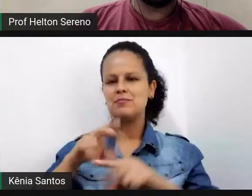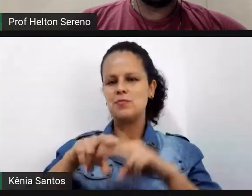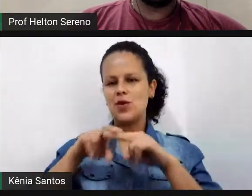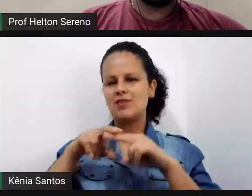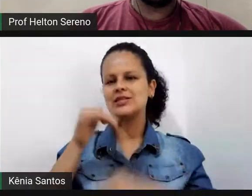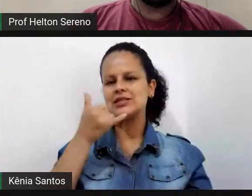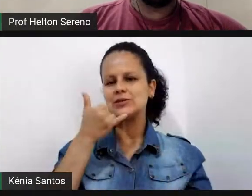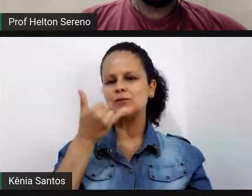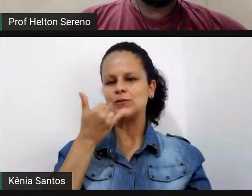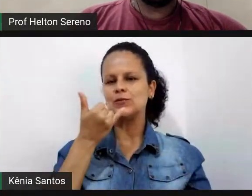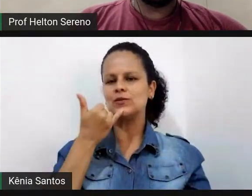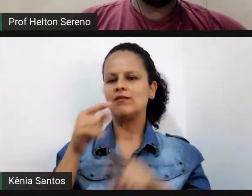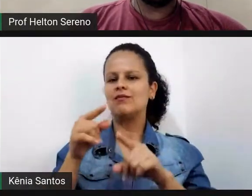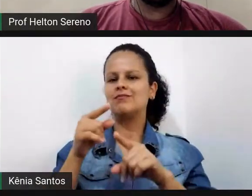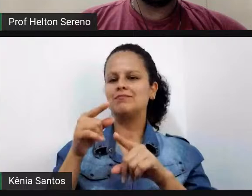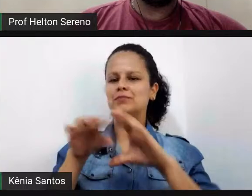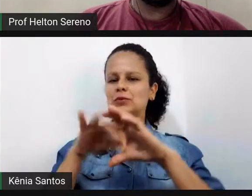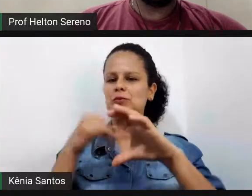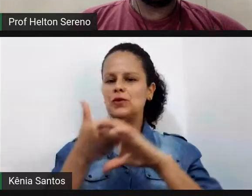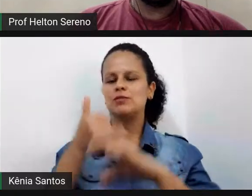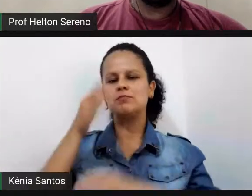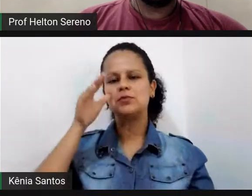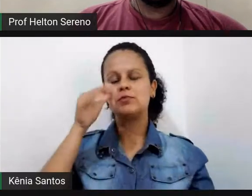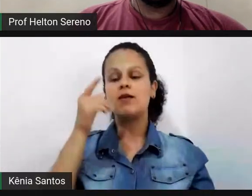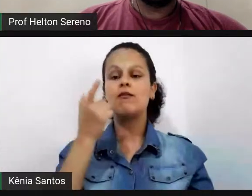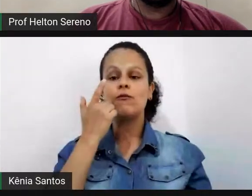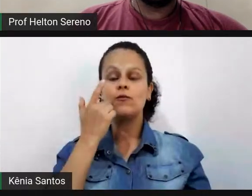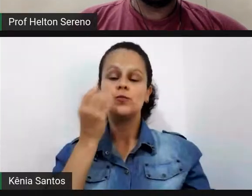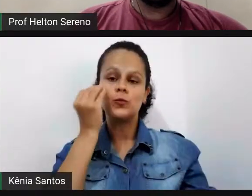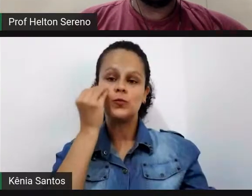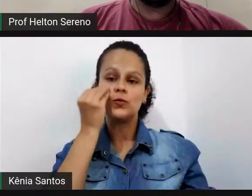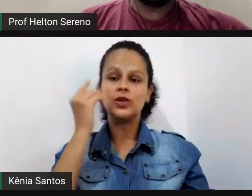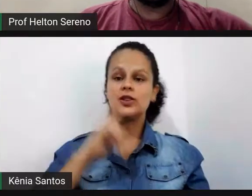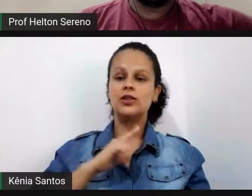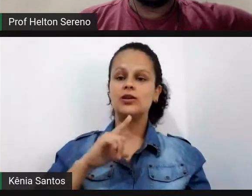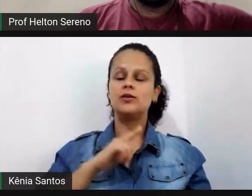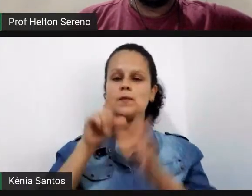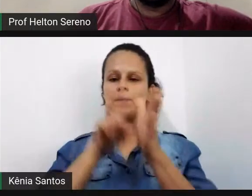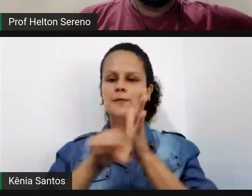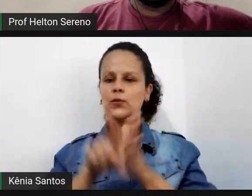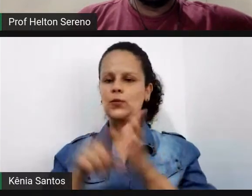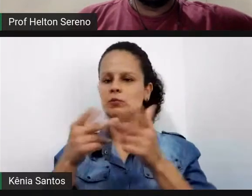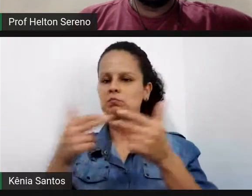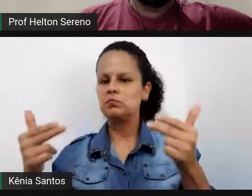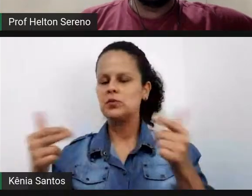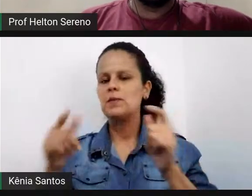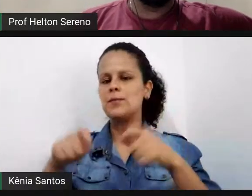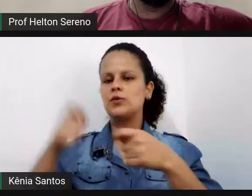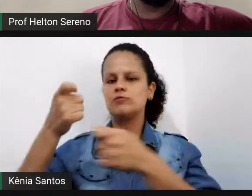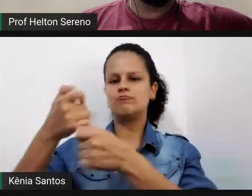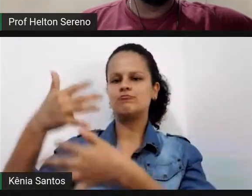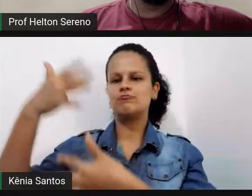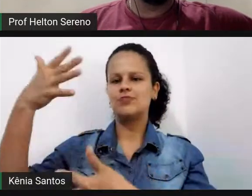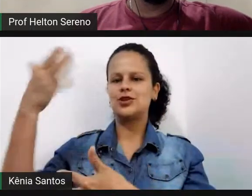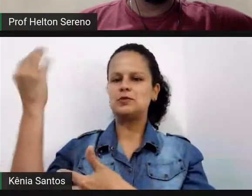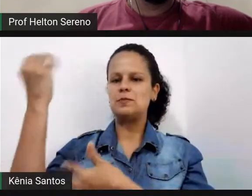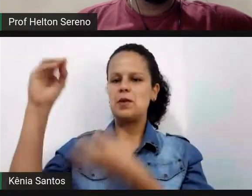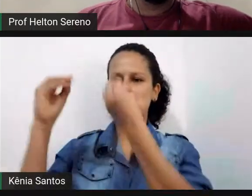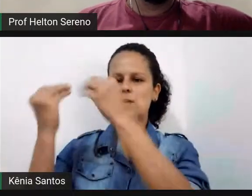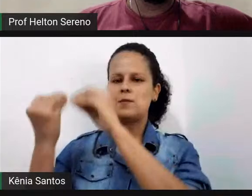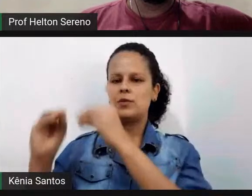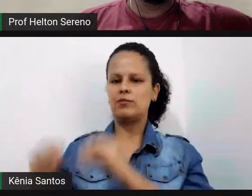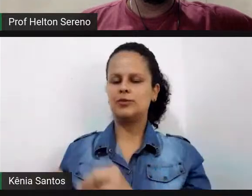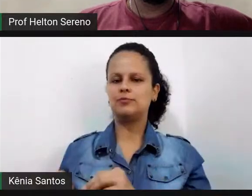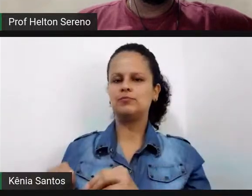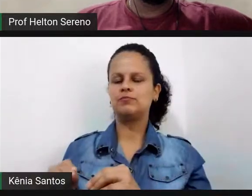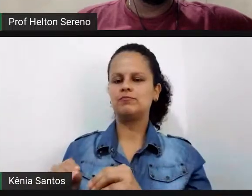deixa eu ver se tem alguma pergunta se alguém tiver uma pergunta para fazer pode estar usando o chat deixa eu conferir aqui eu